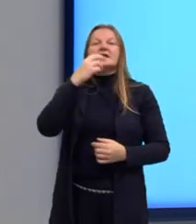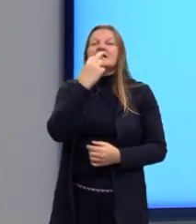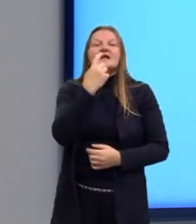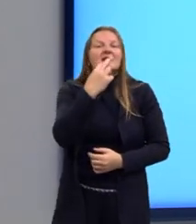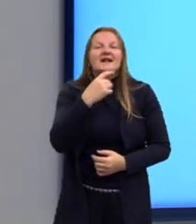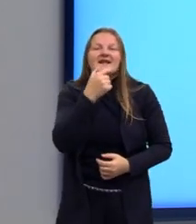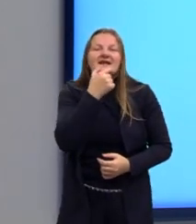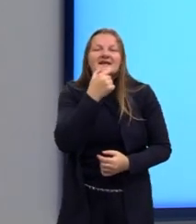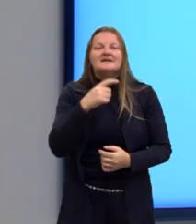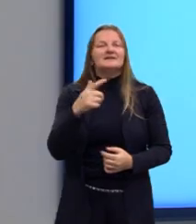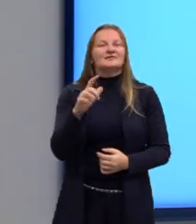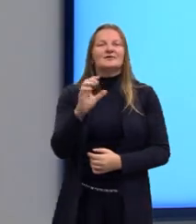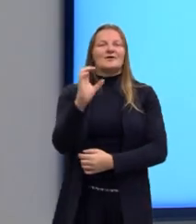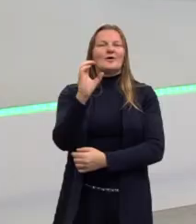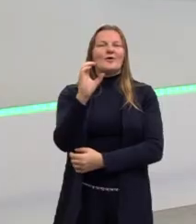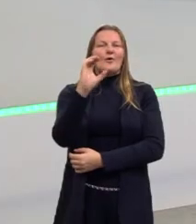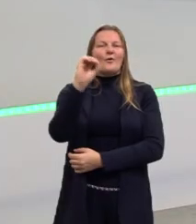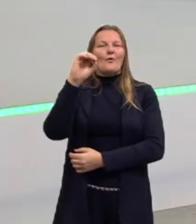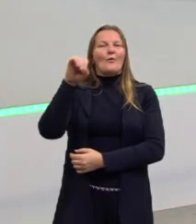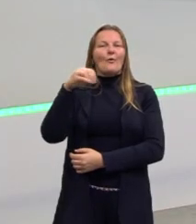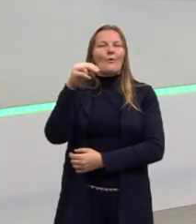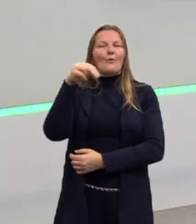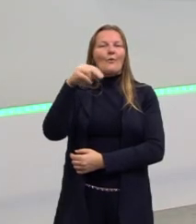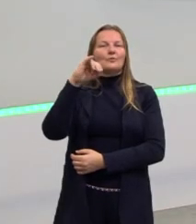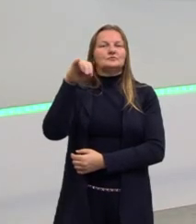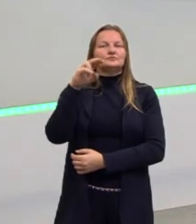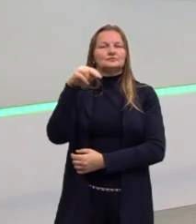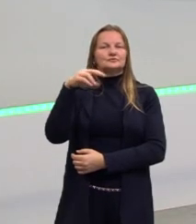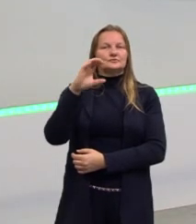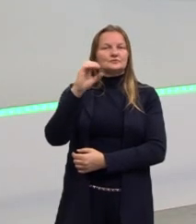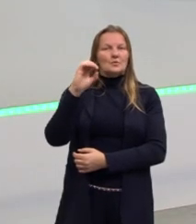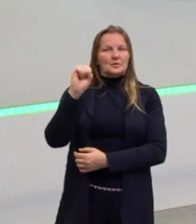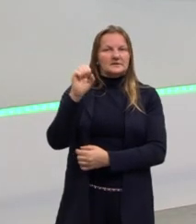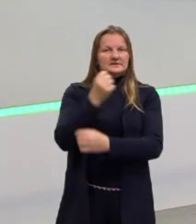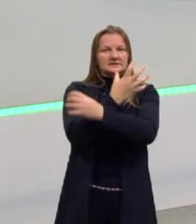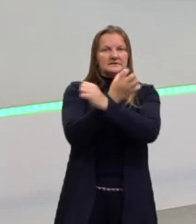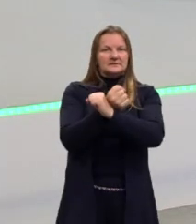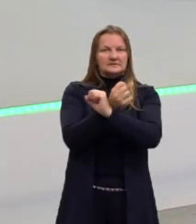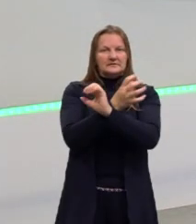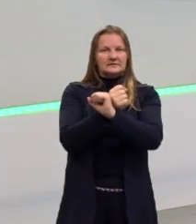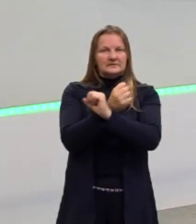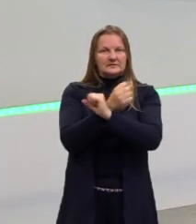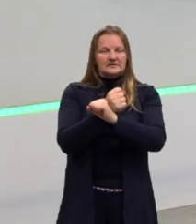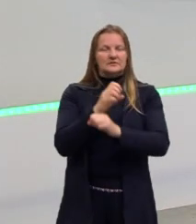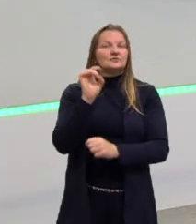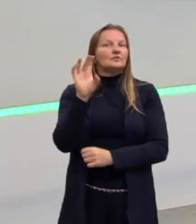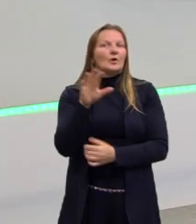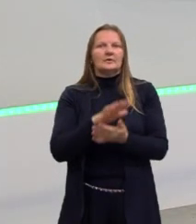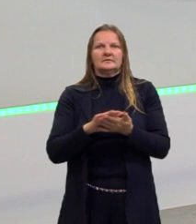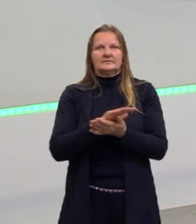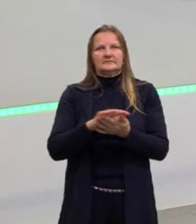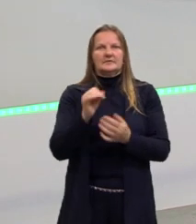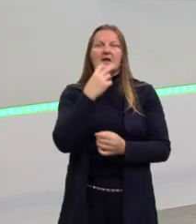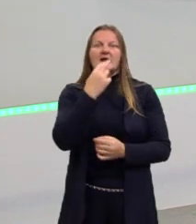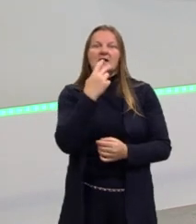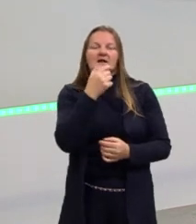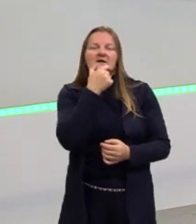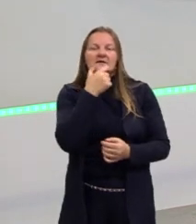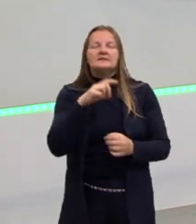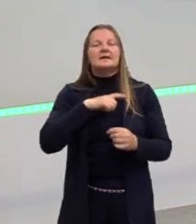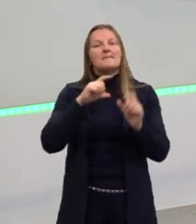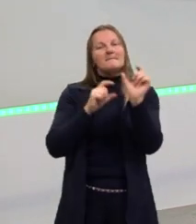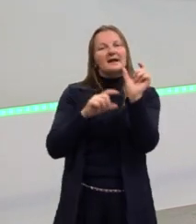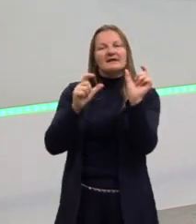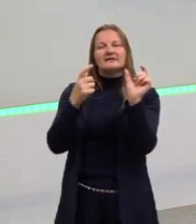especificidade ali, não há só conjunções para fazer essa ligação. Há outras